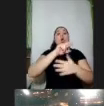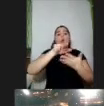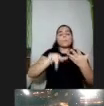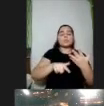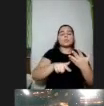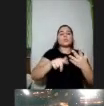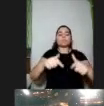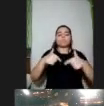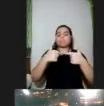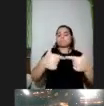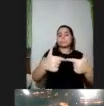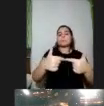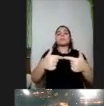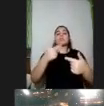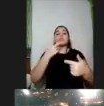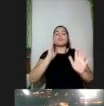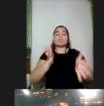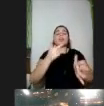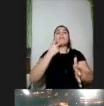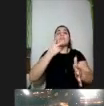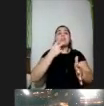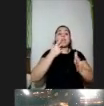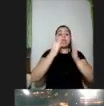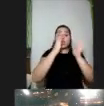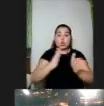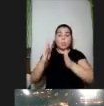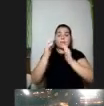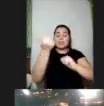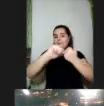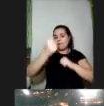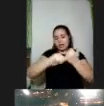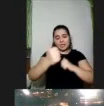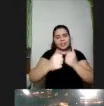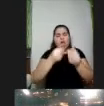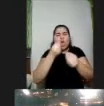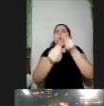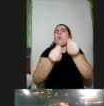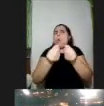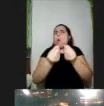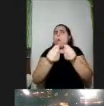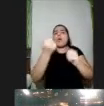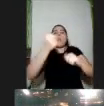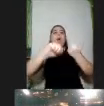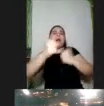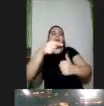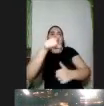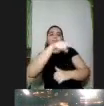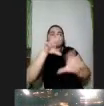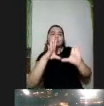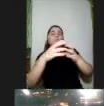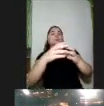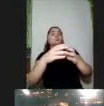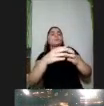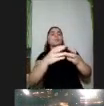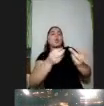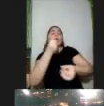em relação aos processos de avaliação estão muito conectados aos processos de avaliação como é que a gente oferece para os estudantes múltiplos meios para